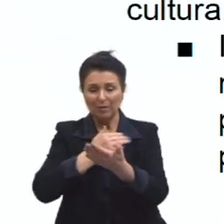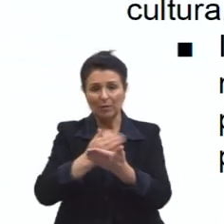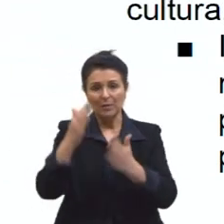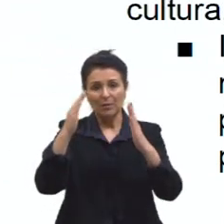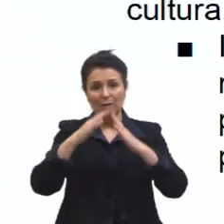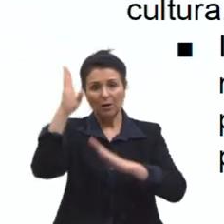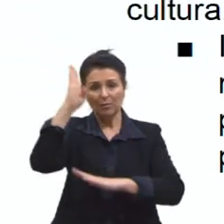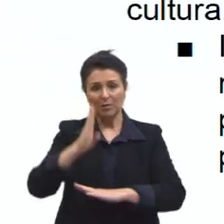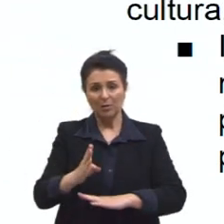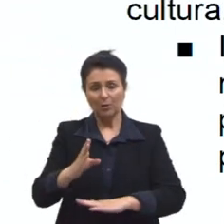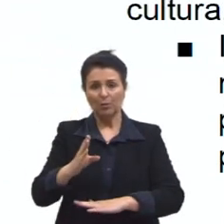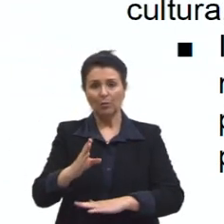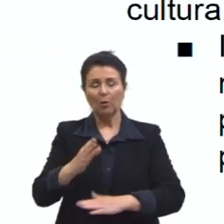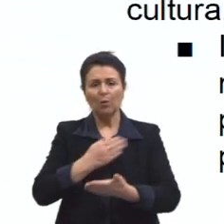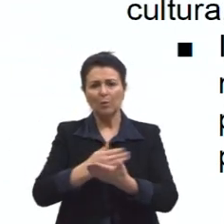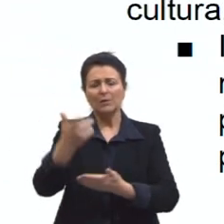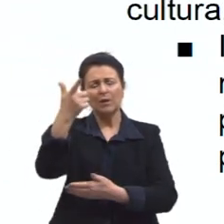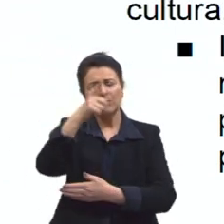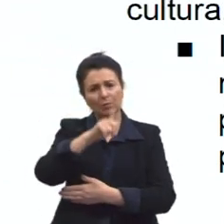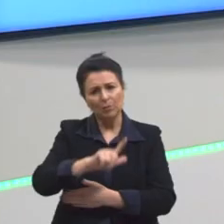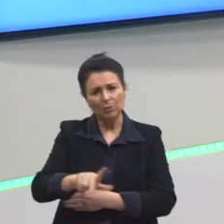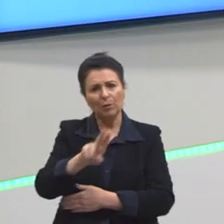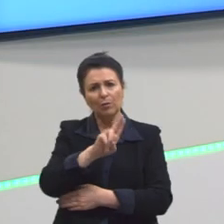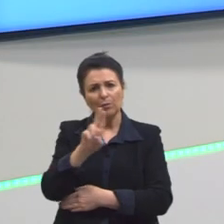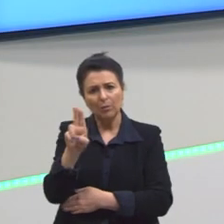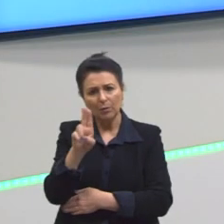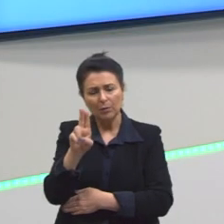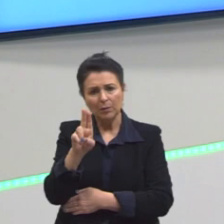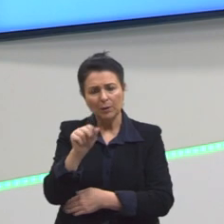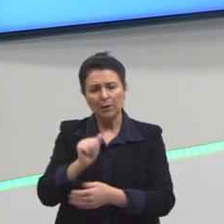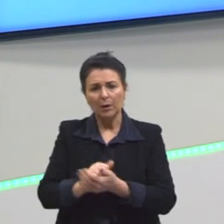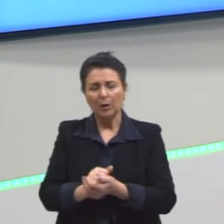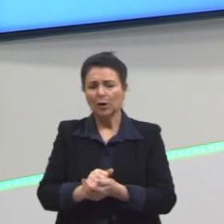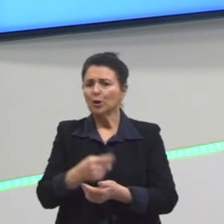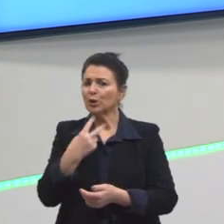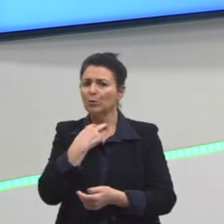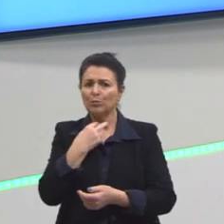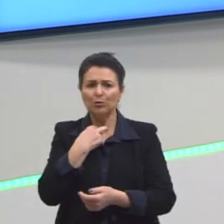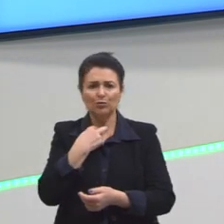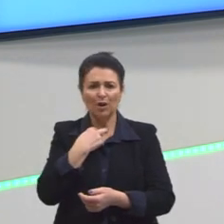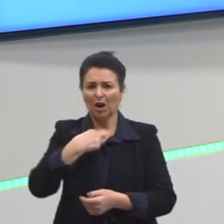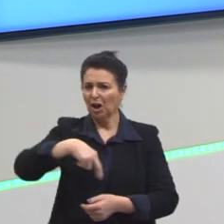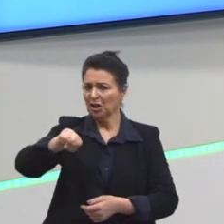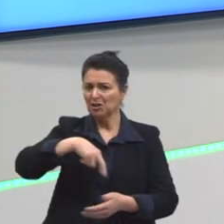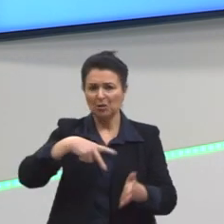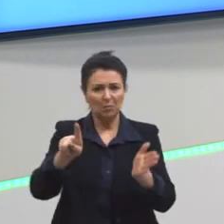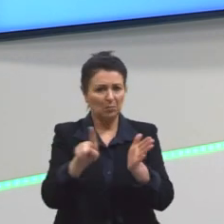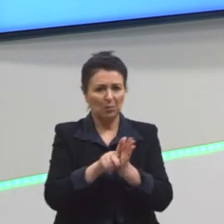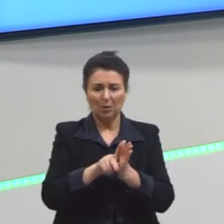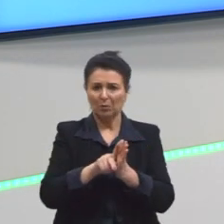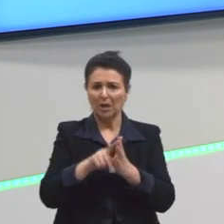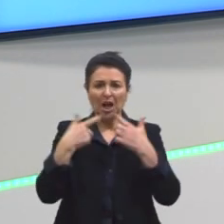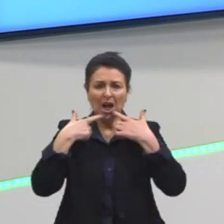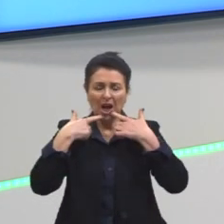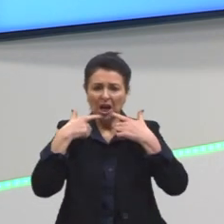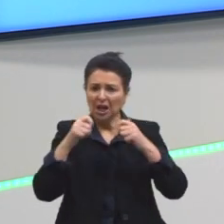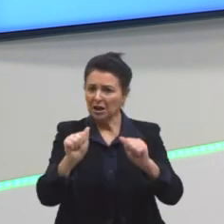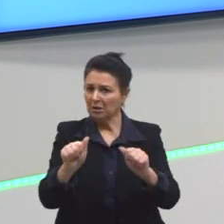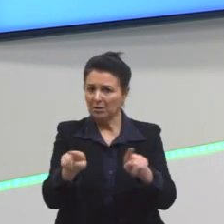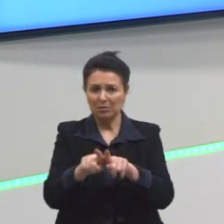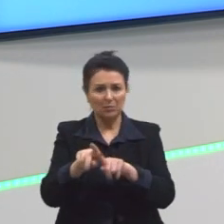não podiam praticar a sua religião, não podiam falar a sua língua, então, elas tinham a sua cultura e a sua identidade